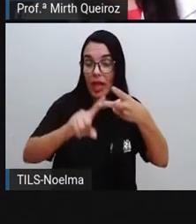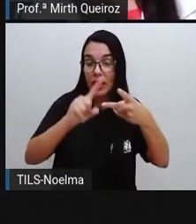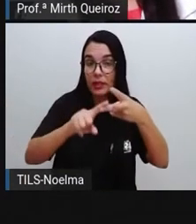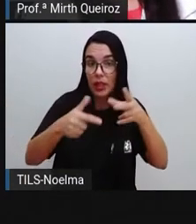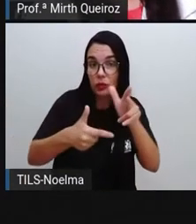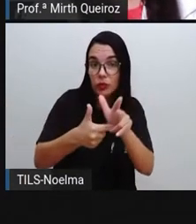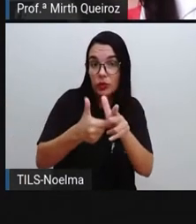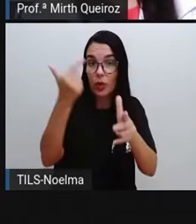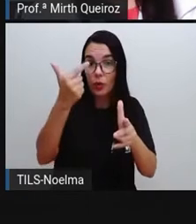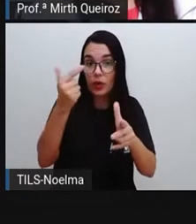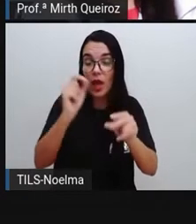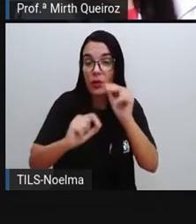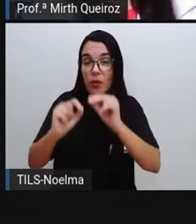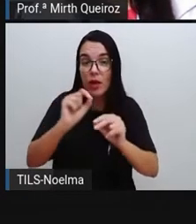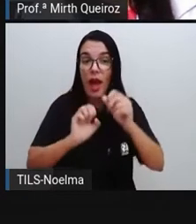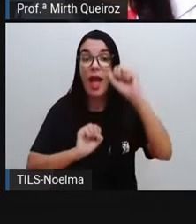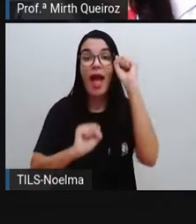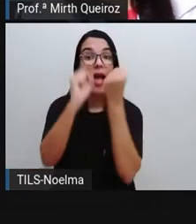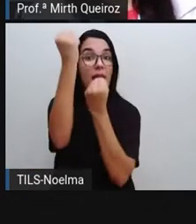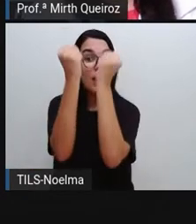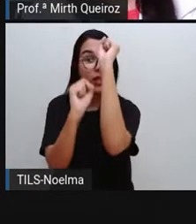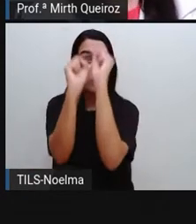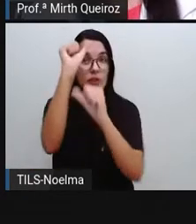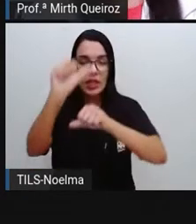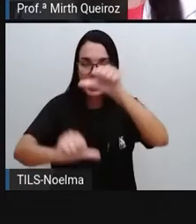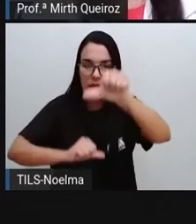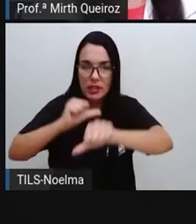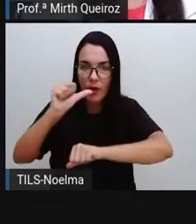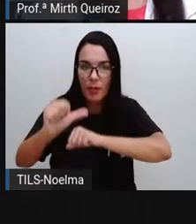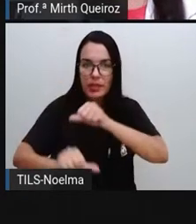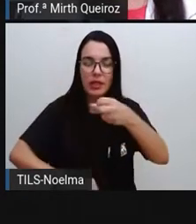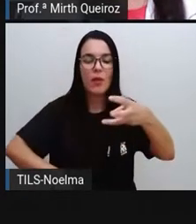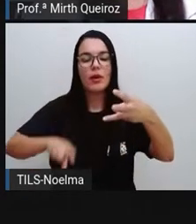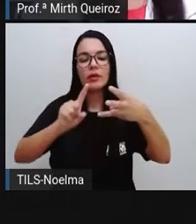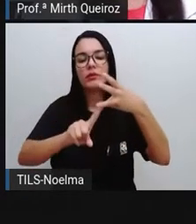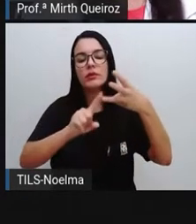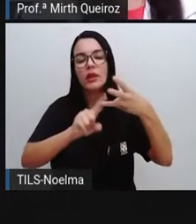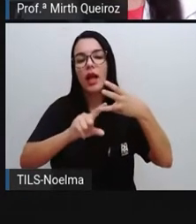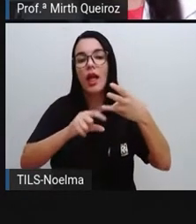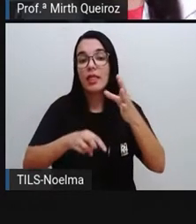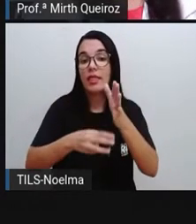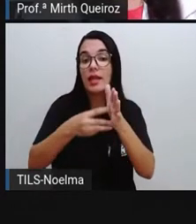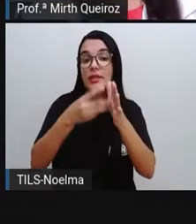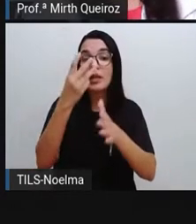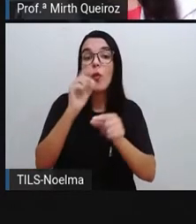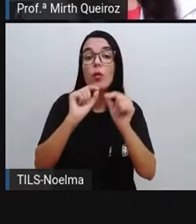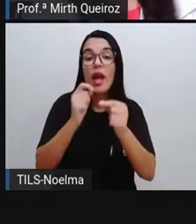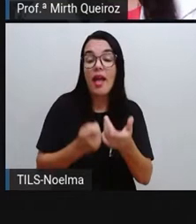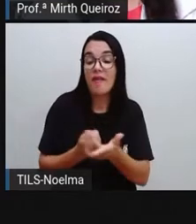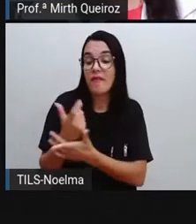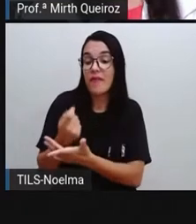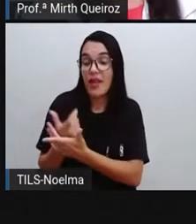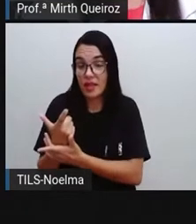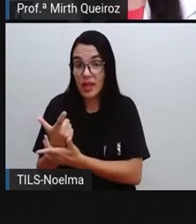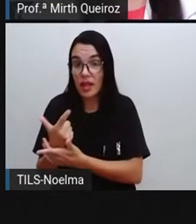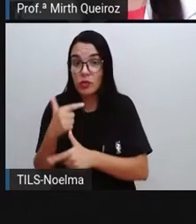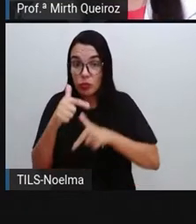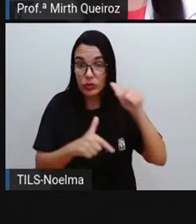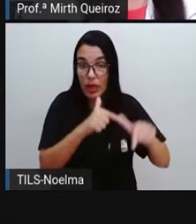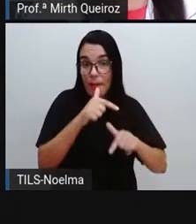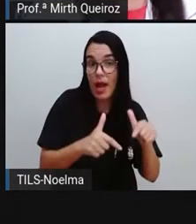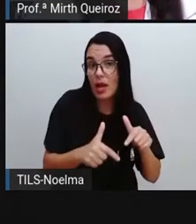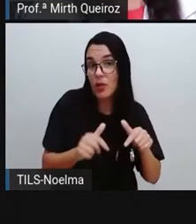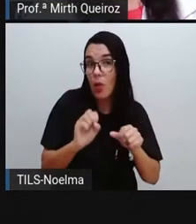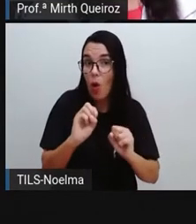a indústria, onde há transformação dessa matéria-prima. E o setor terciário, que é a venda de serviços e de